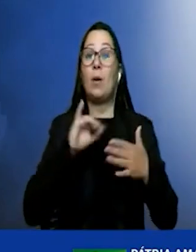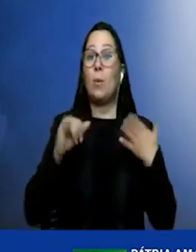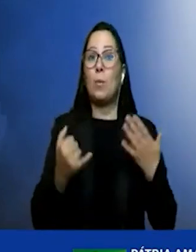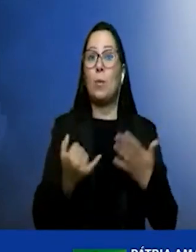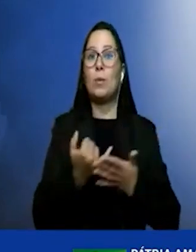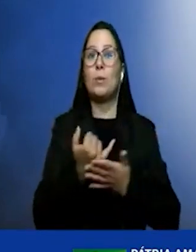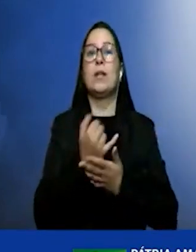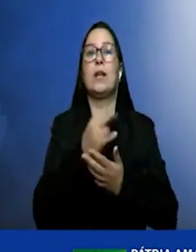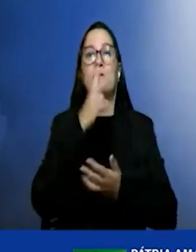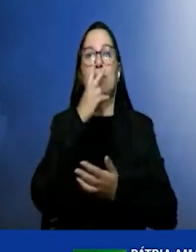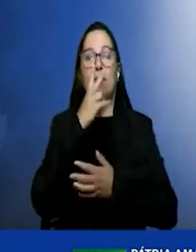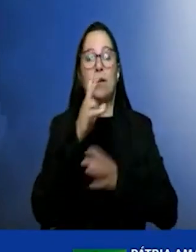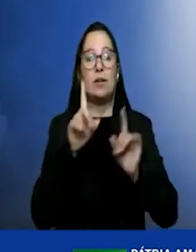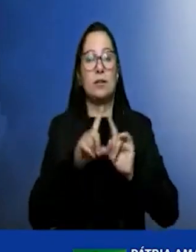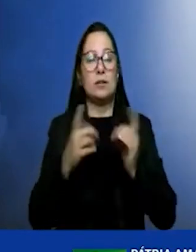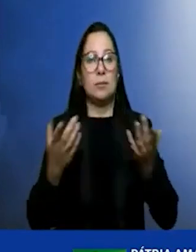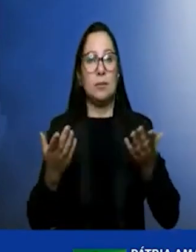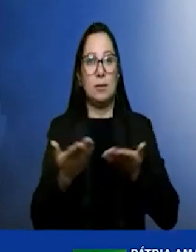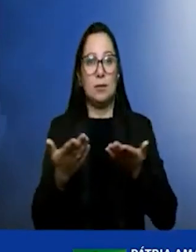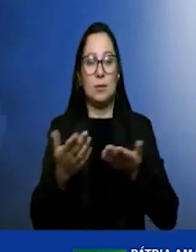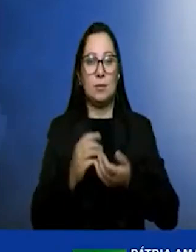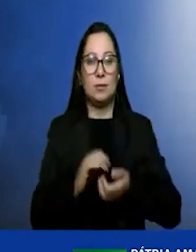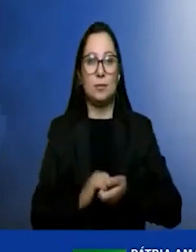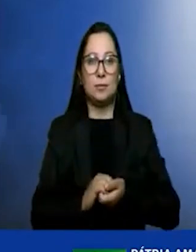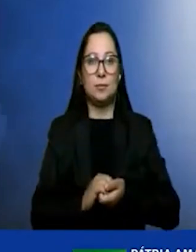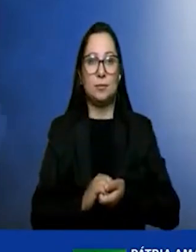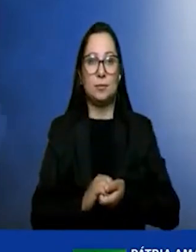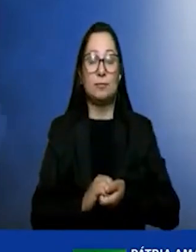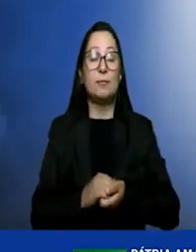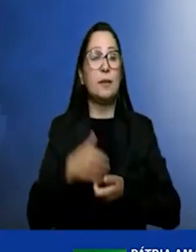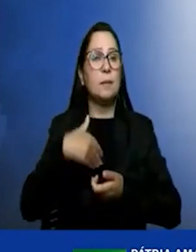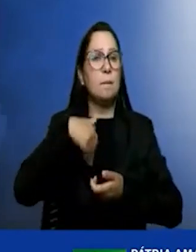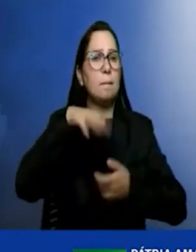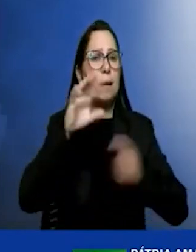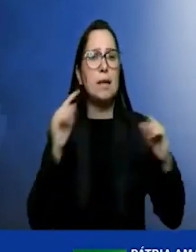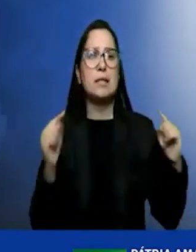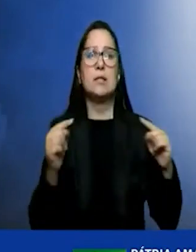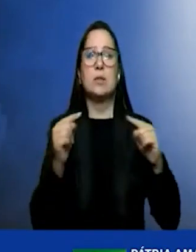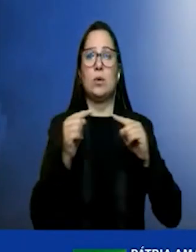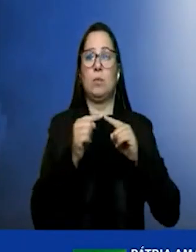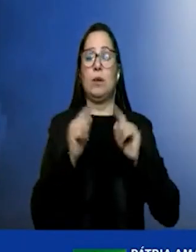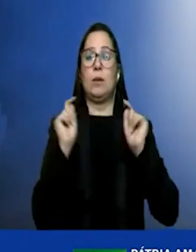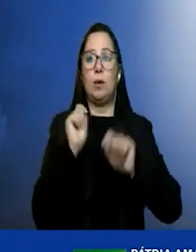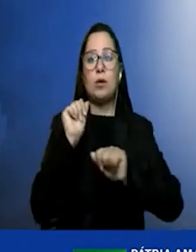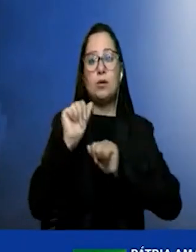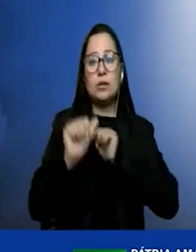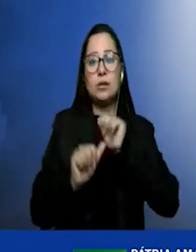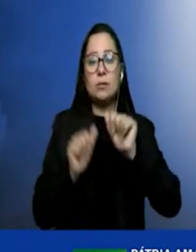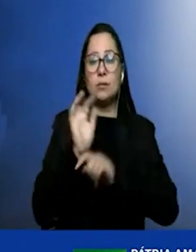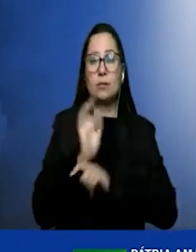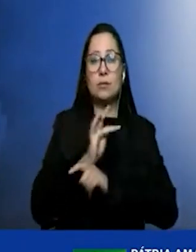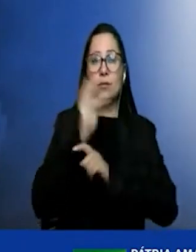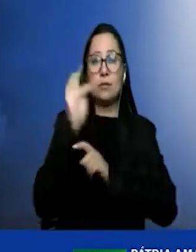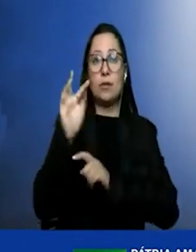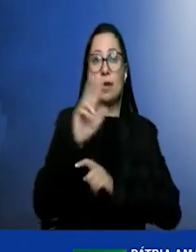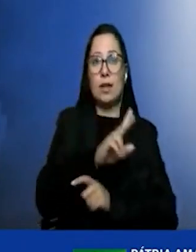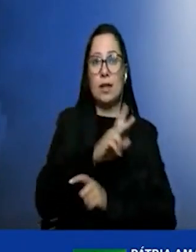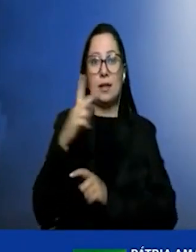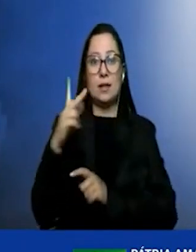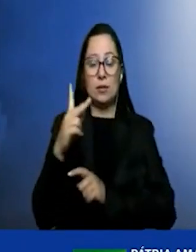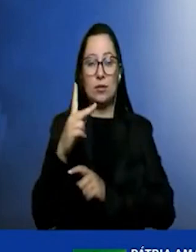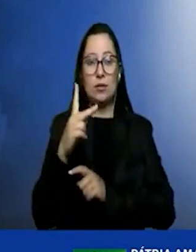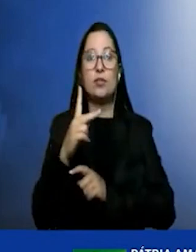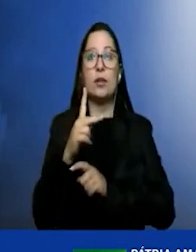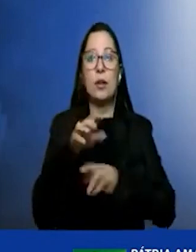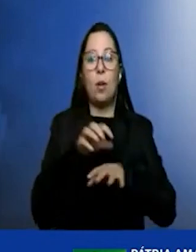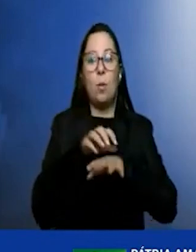hoje é o veículo mais adequado ainda para se transformar futuramente o hidrogênio e transportar para os países.